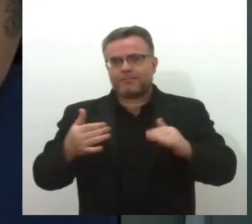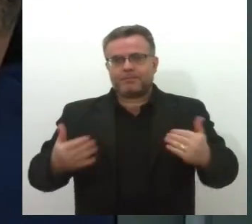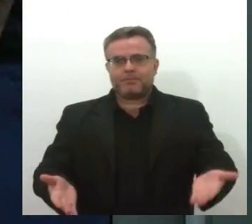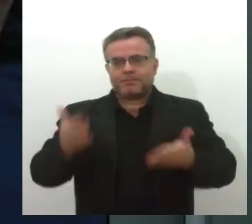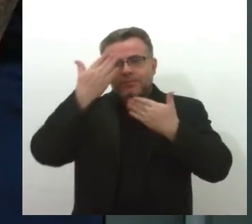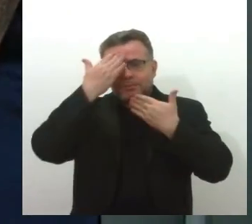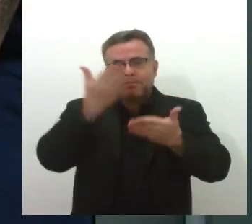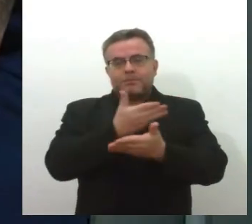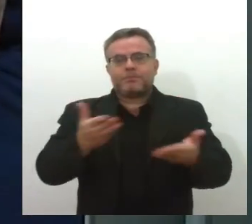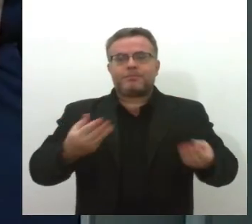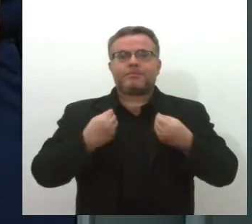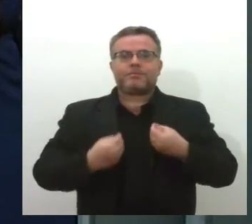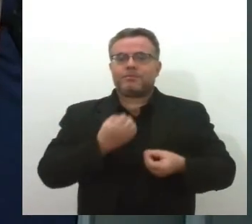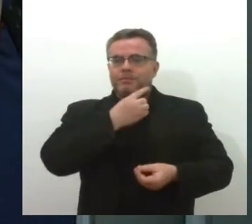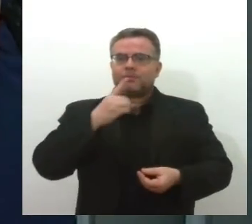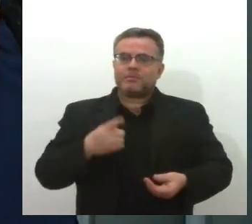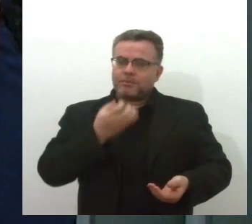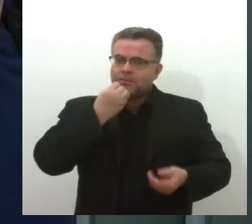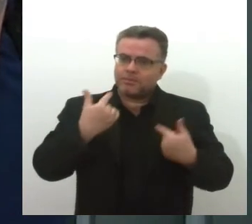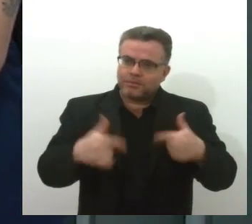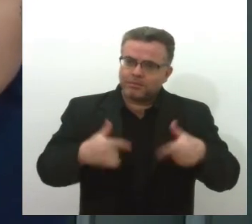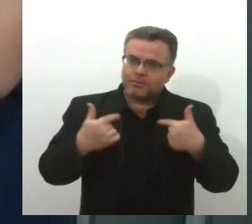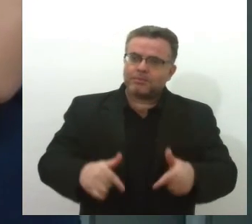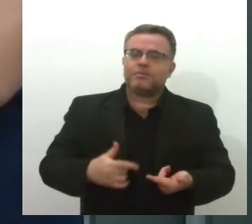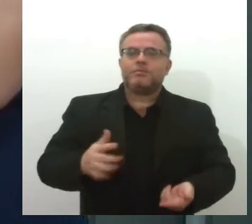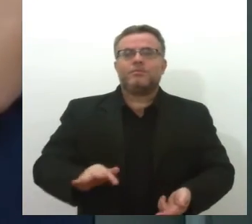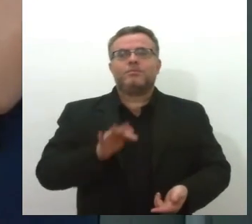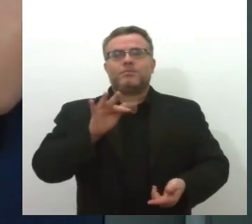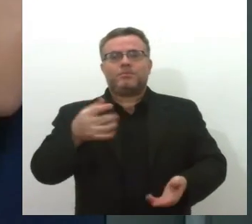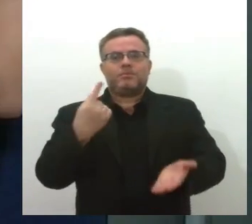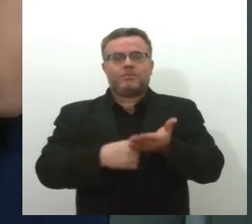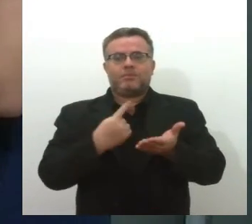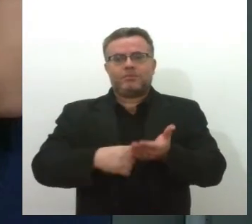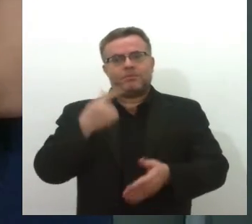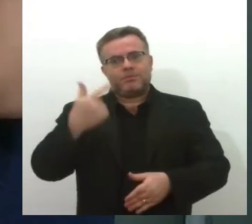participação, tenha um bom dia, um bom trabalho e até o nosso próximo encontro aqui.